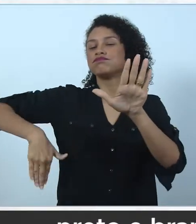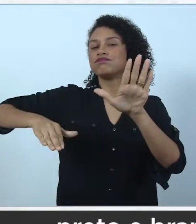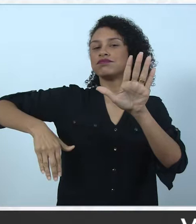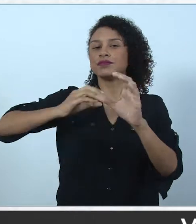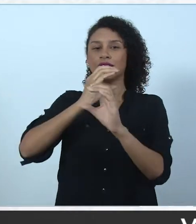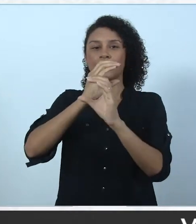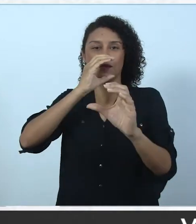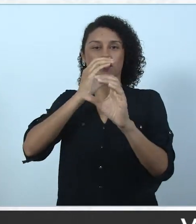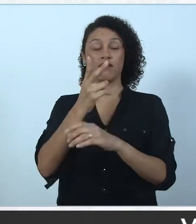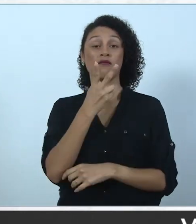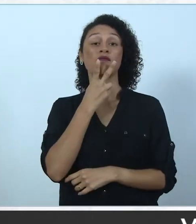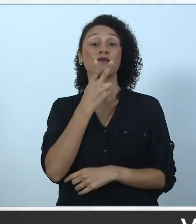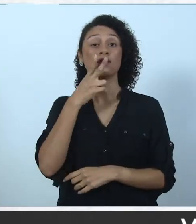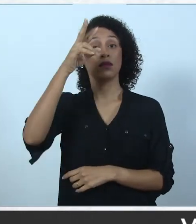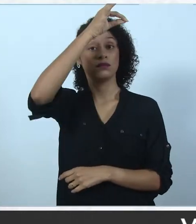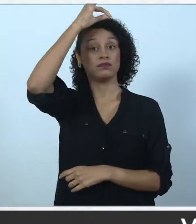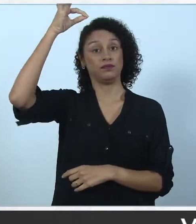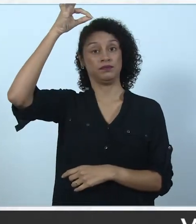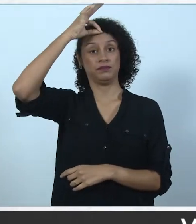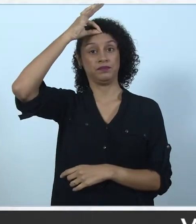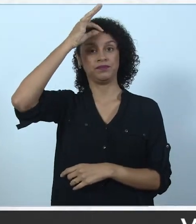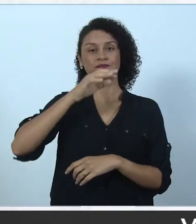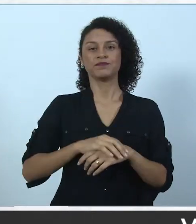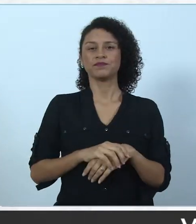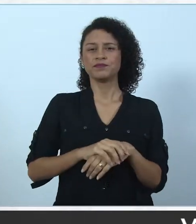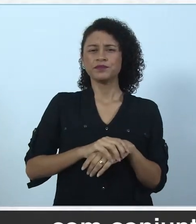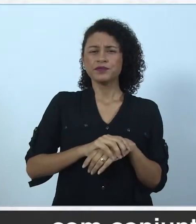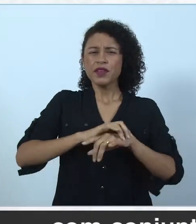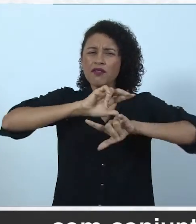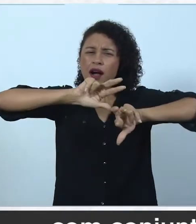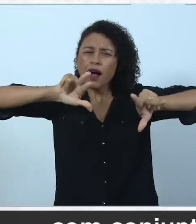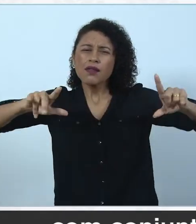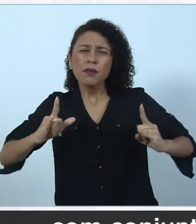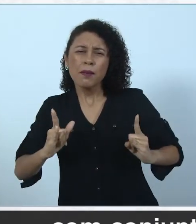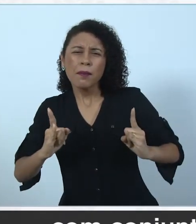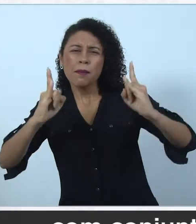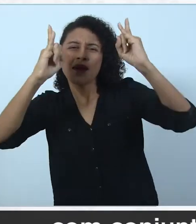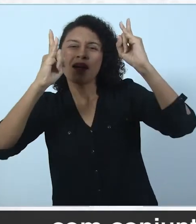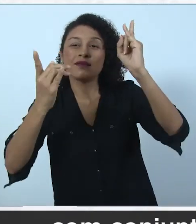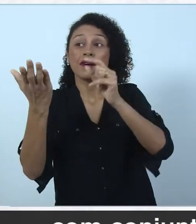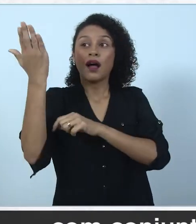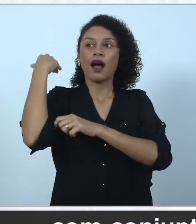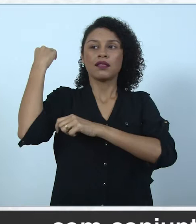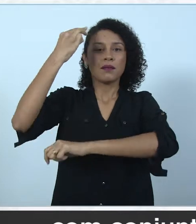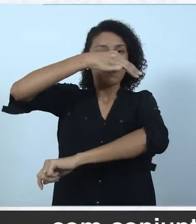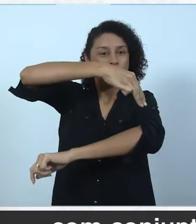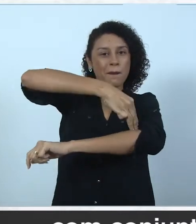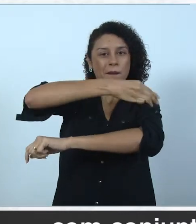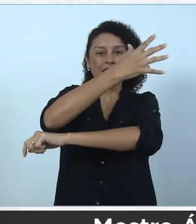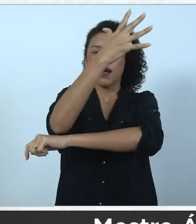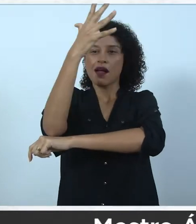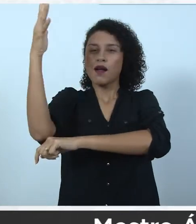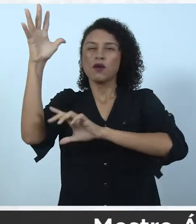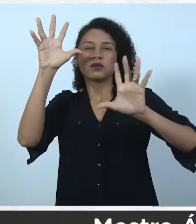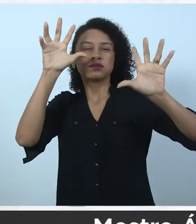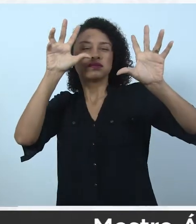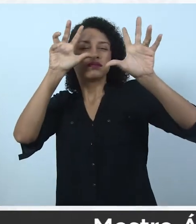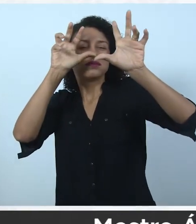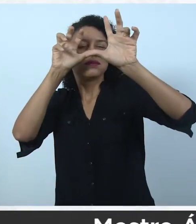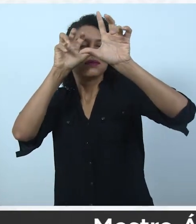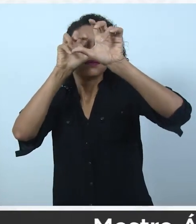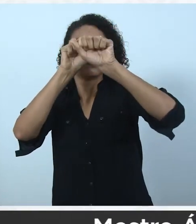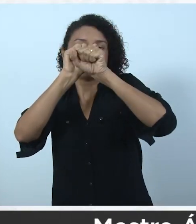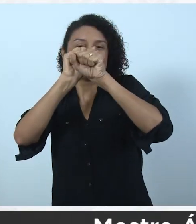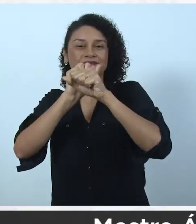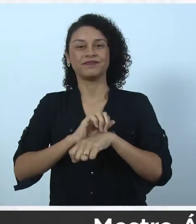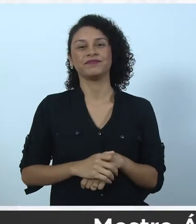de Camburi, Vitória e Espírito Santo. Com conjunto de prédios, tendo ao fundo o mestre Álvaro